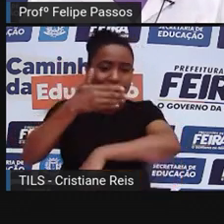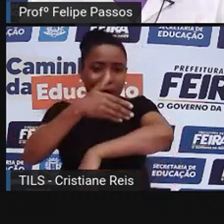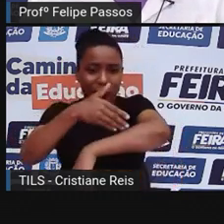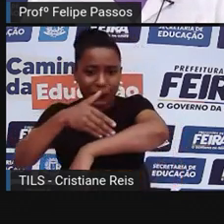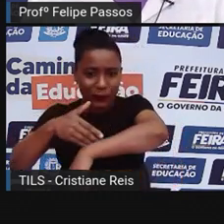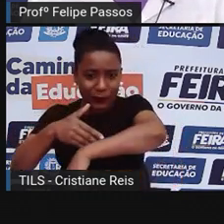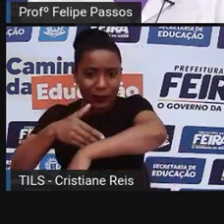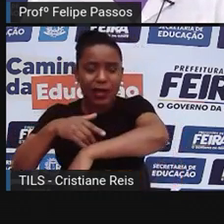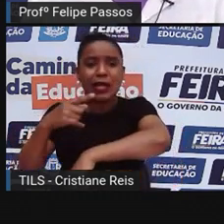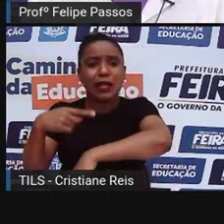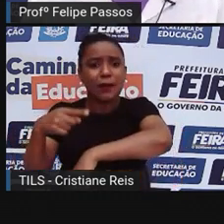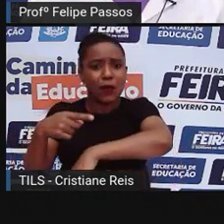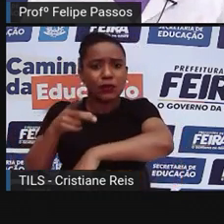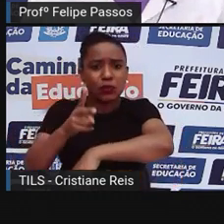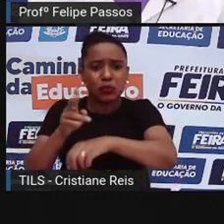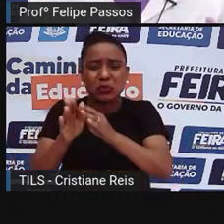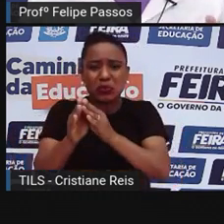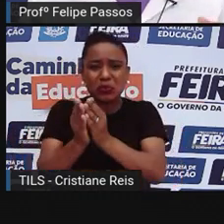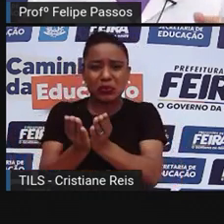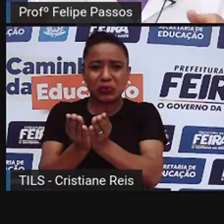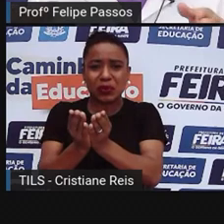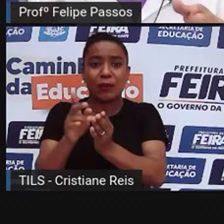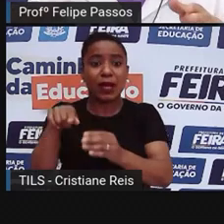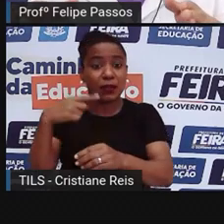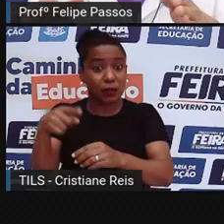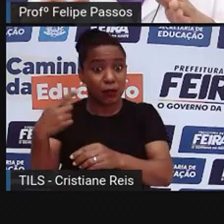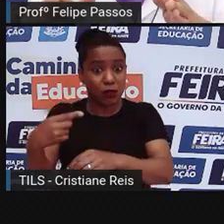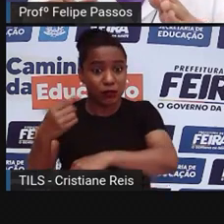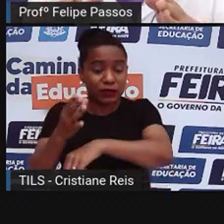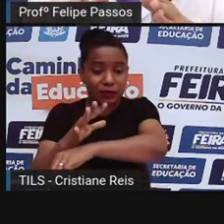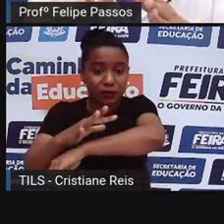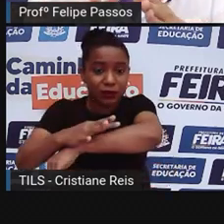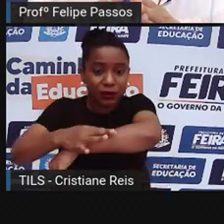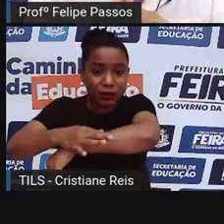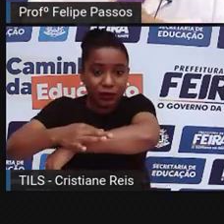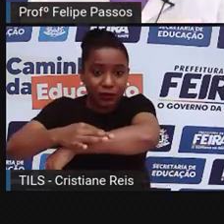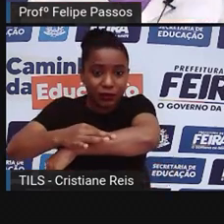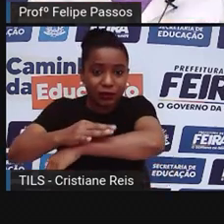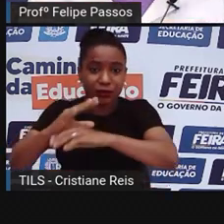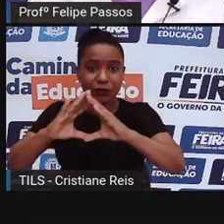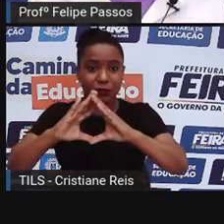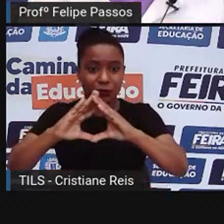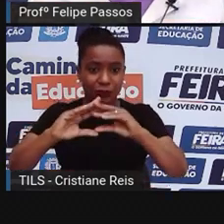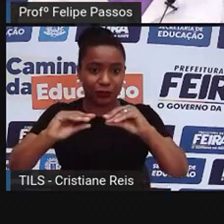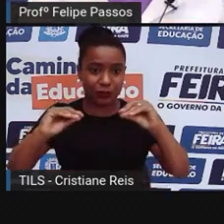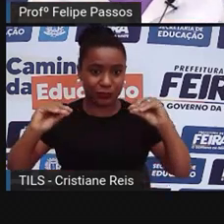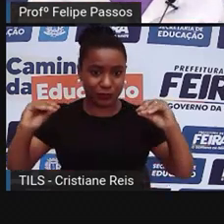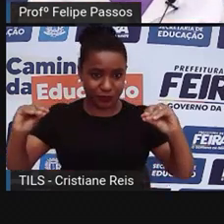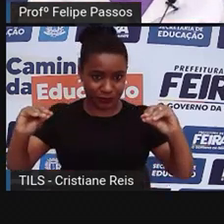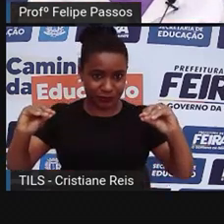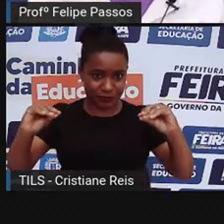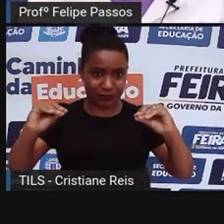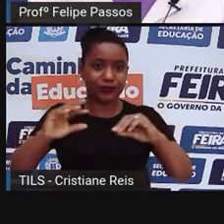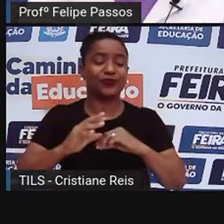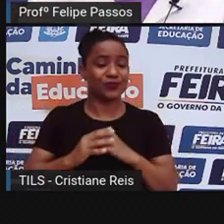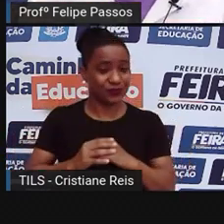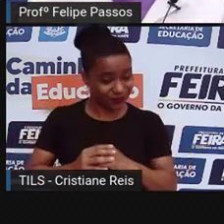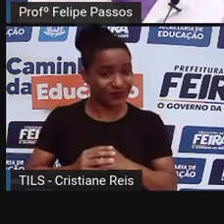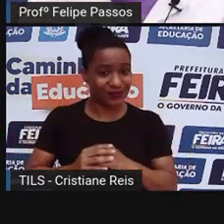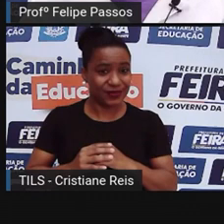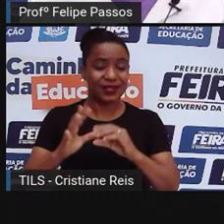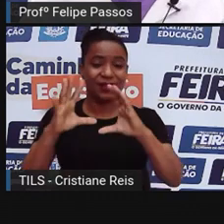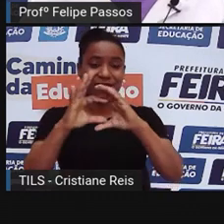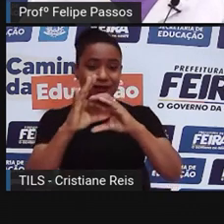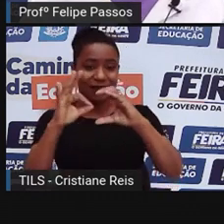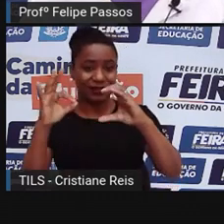Essa cicatrização são células que vão se multiplicando e vão fechando aquele espaço que estava aberto. E